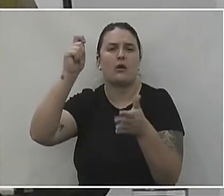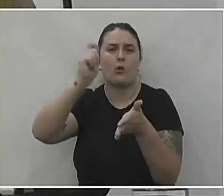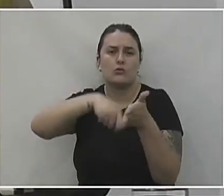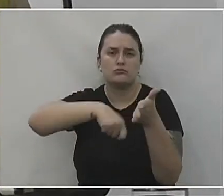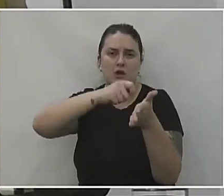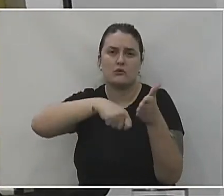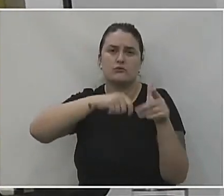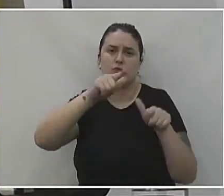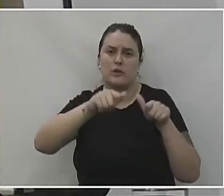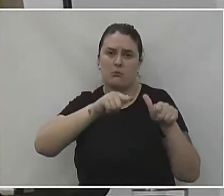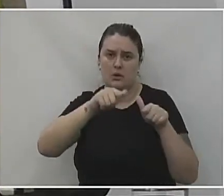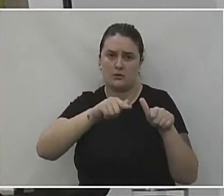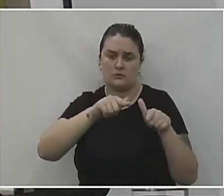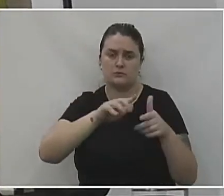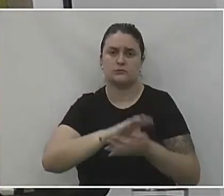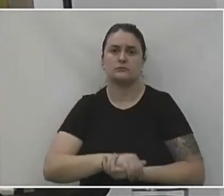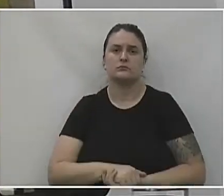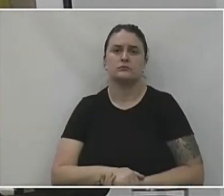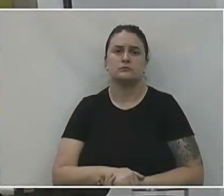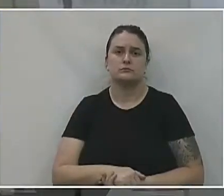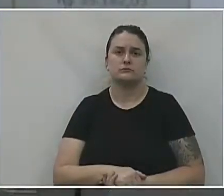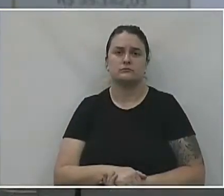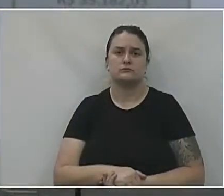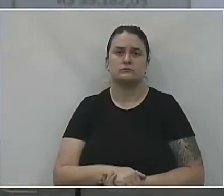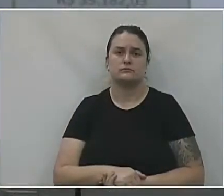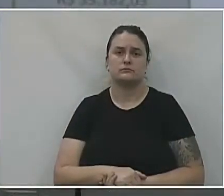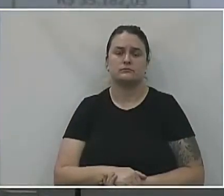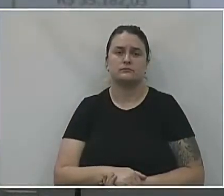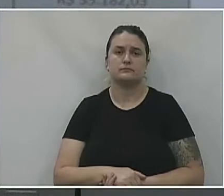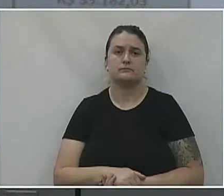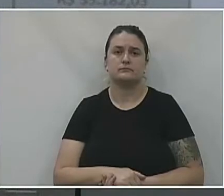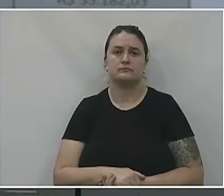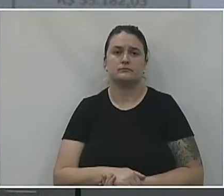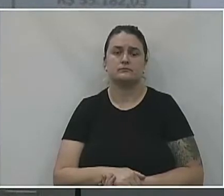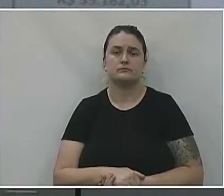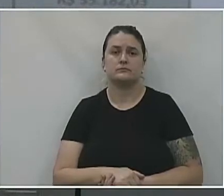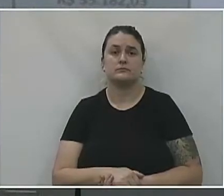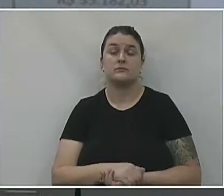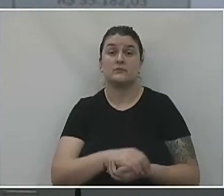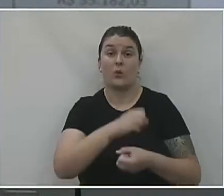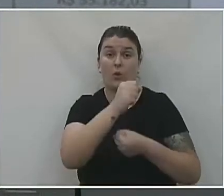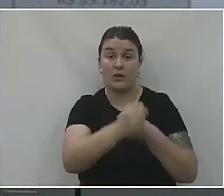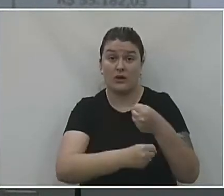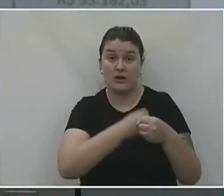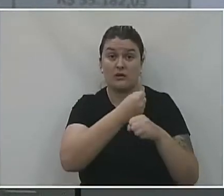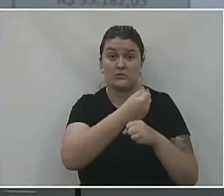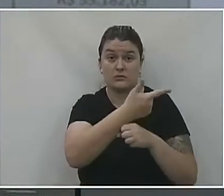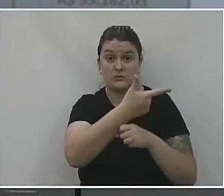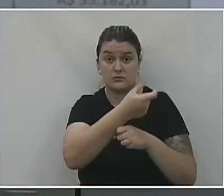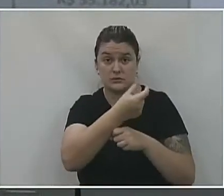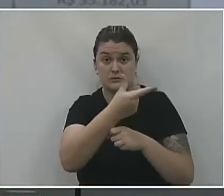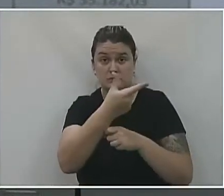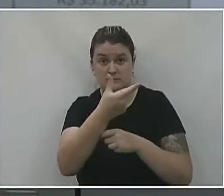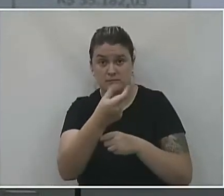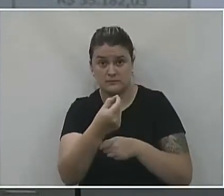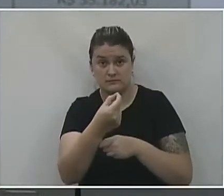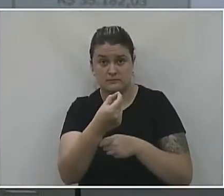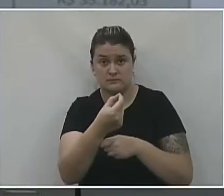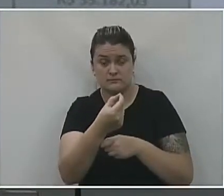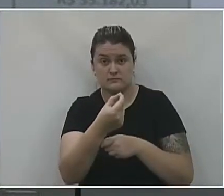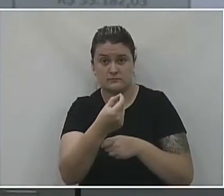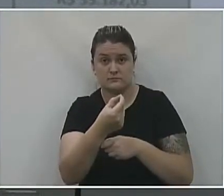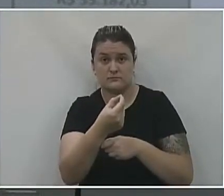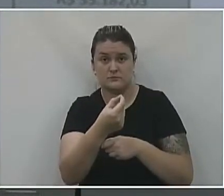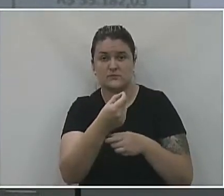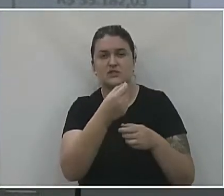contratualizações. Então, na competência de 2020, em cima dos três